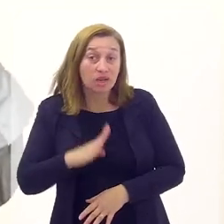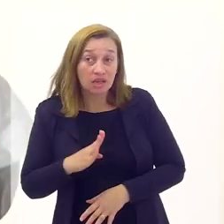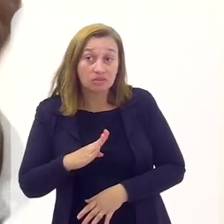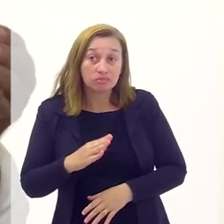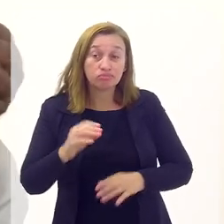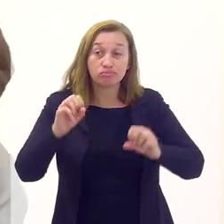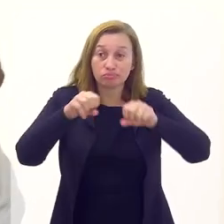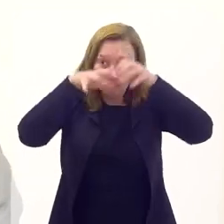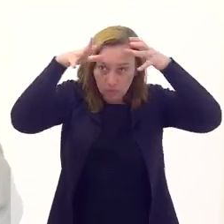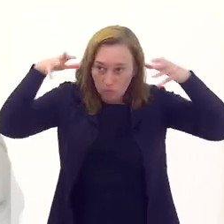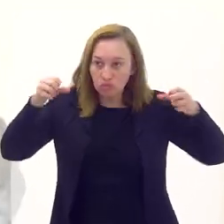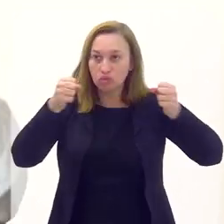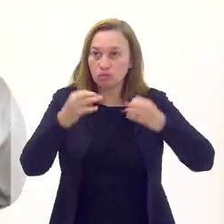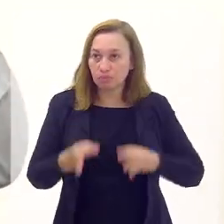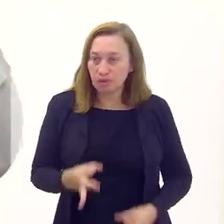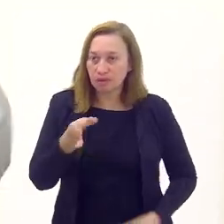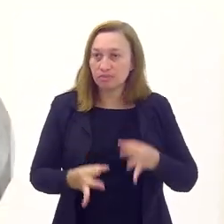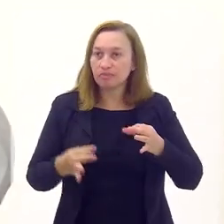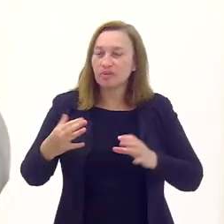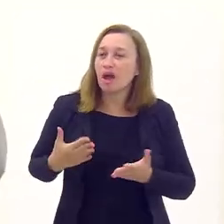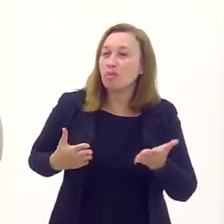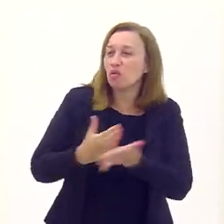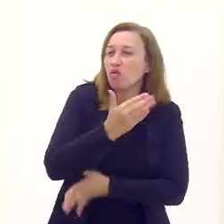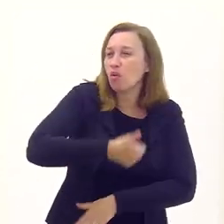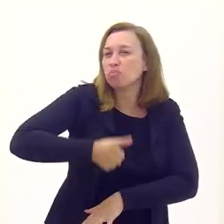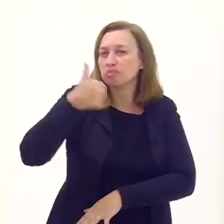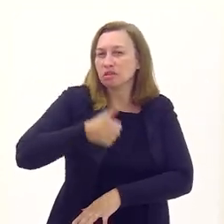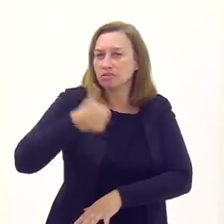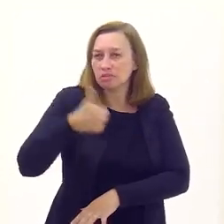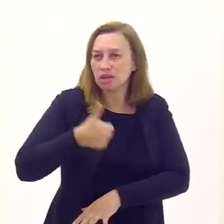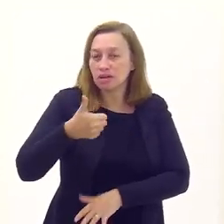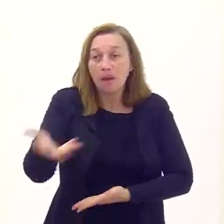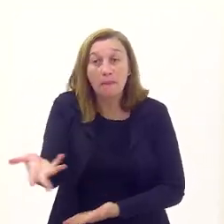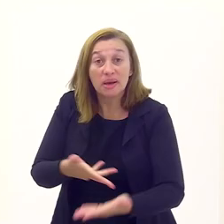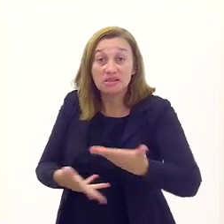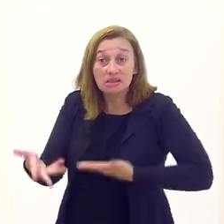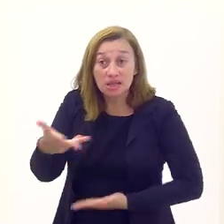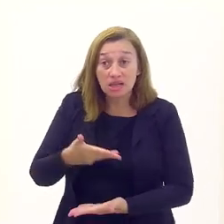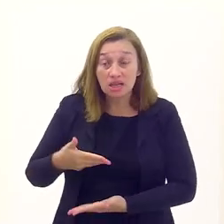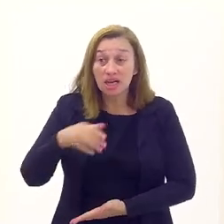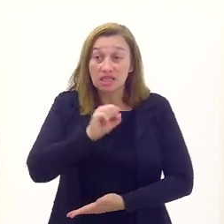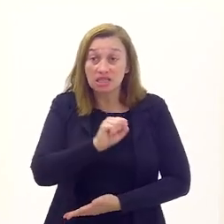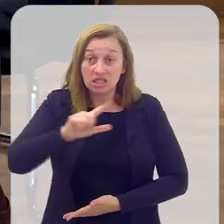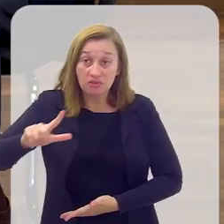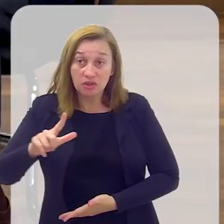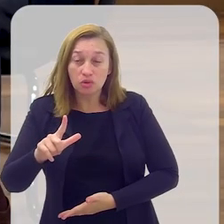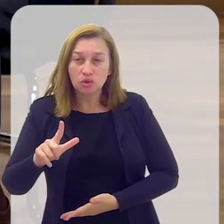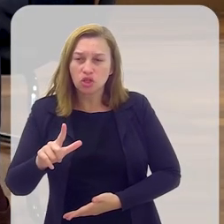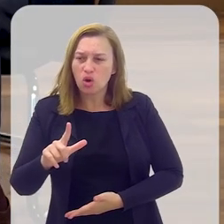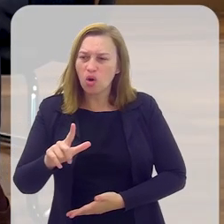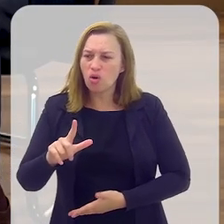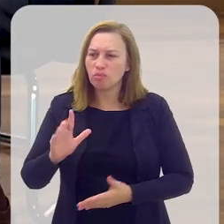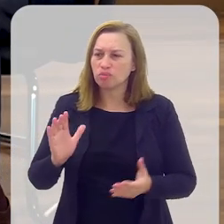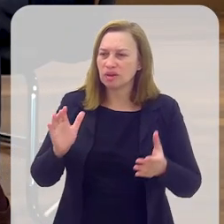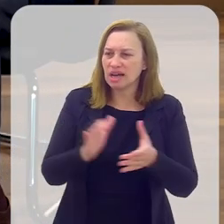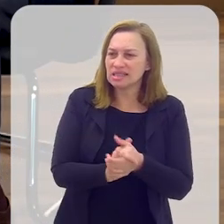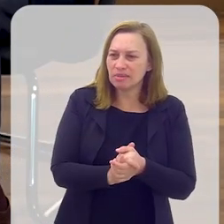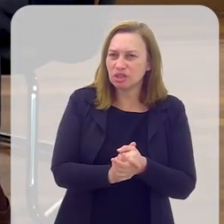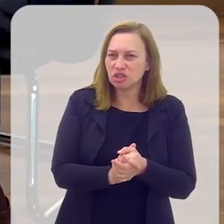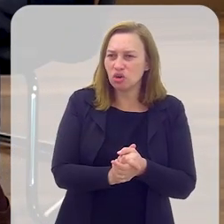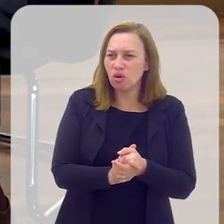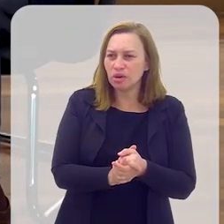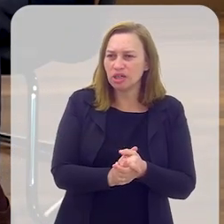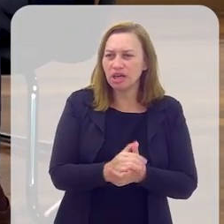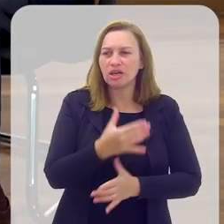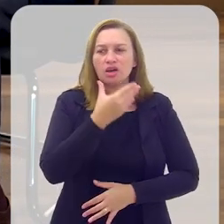o Supremo aprovou, primeiro, a parceria civil homoafetiva e, depois, o casamento